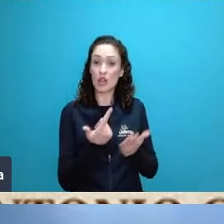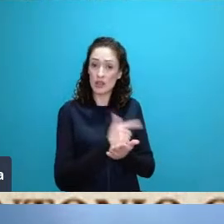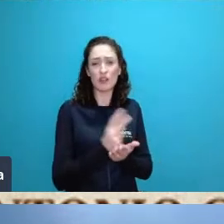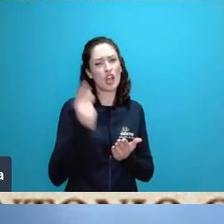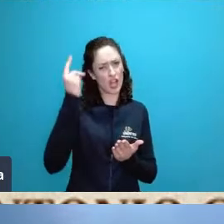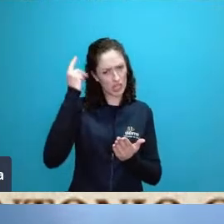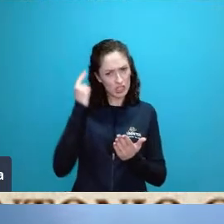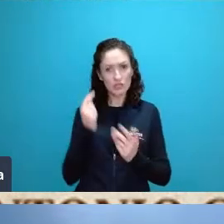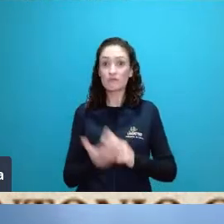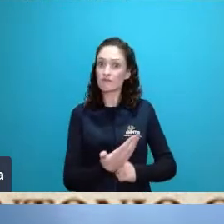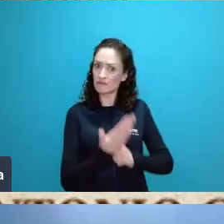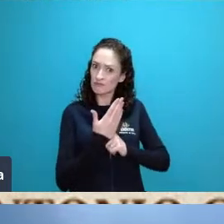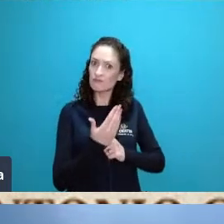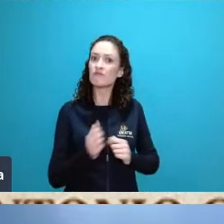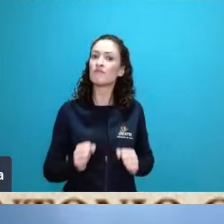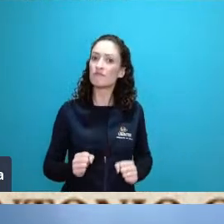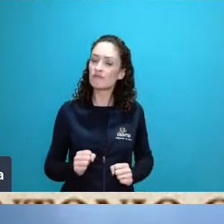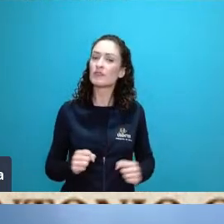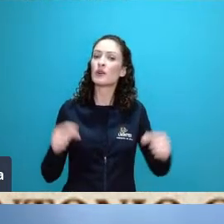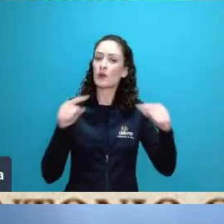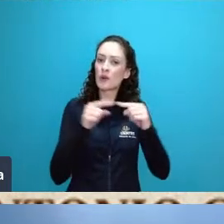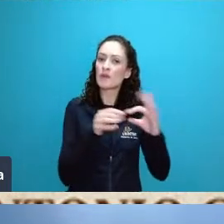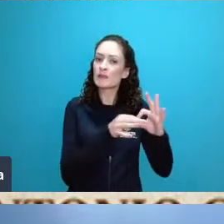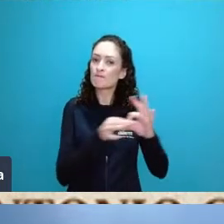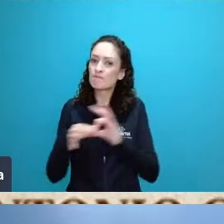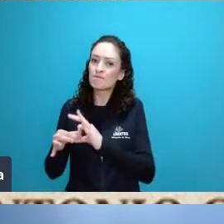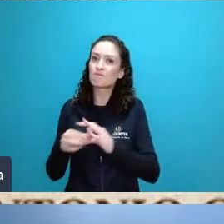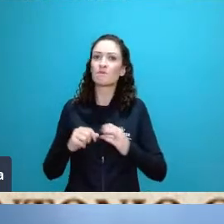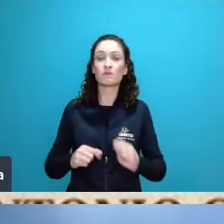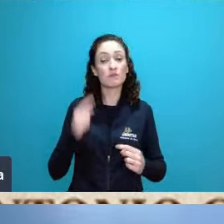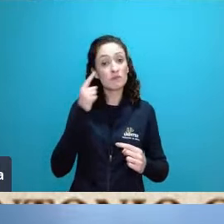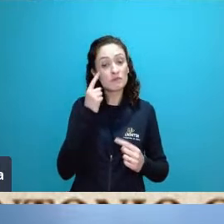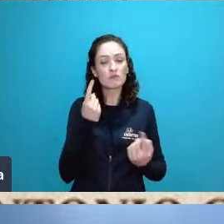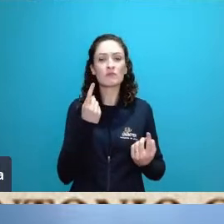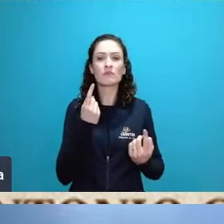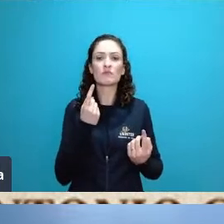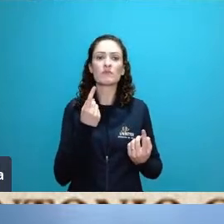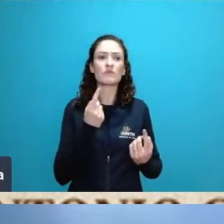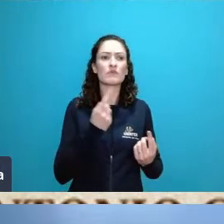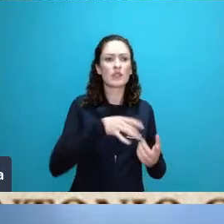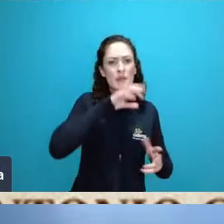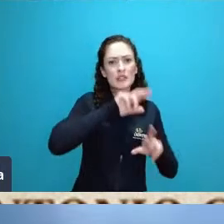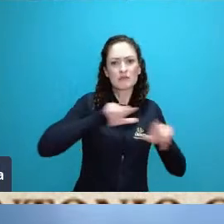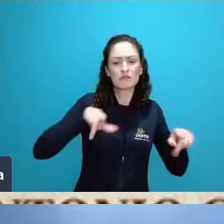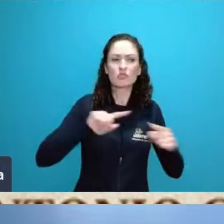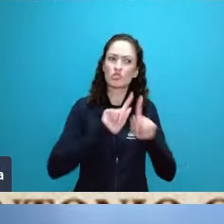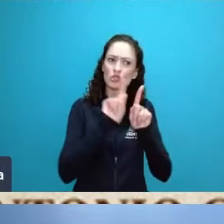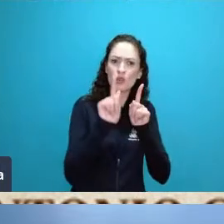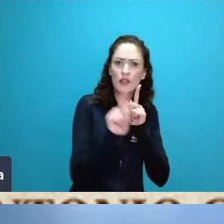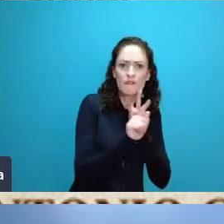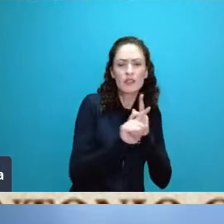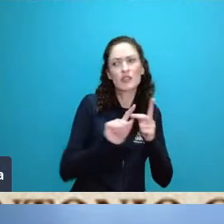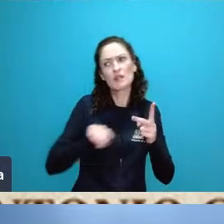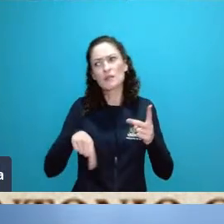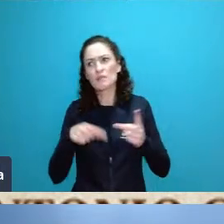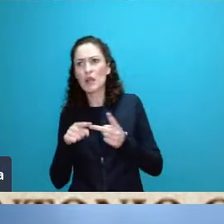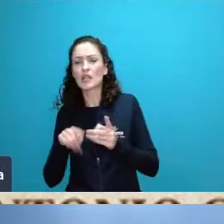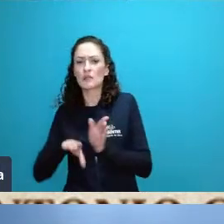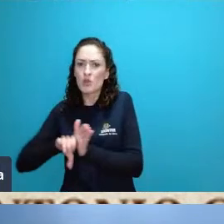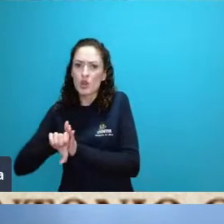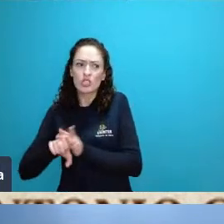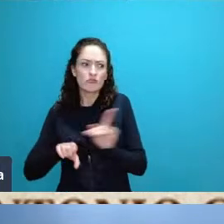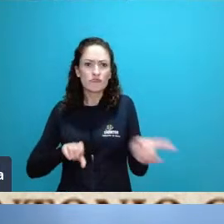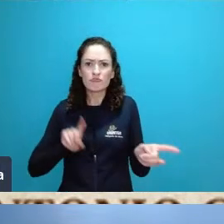então tudo isso está interligado entender distribuição de espécies depende da geografia a geografia também depende da biologia para outros